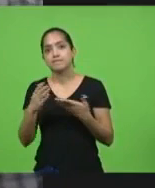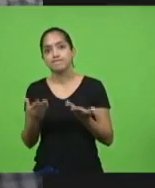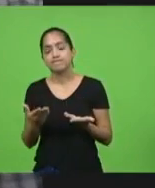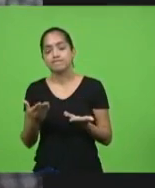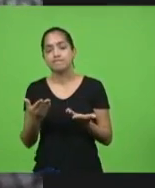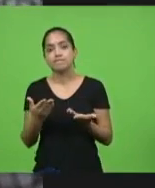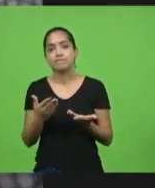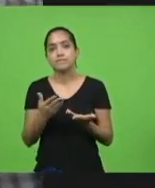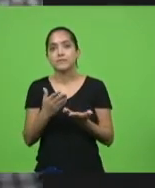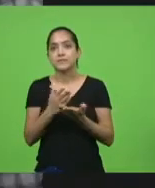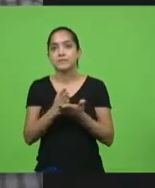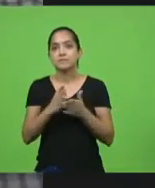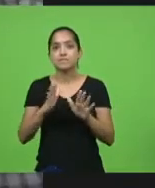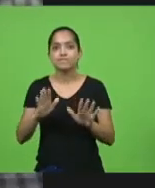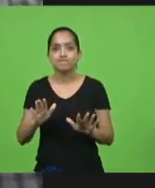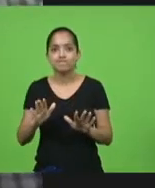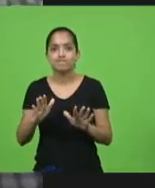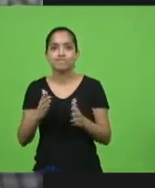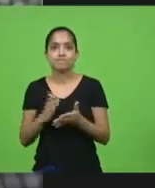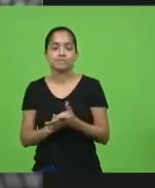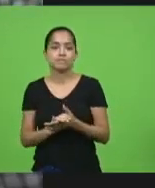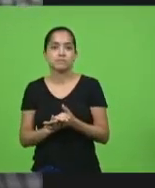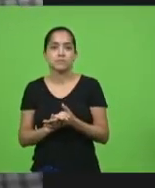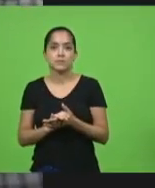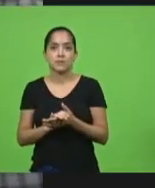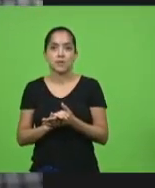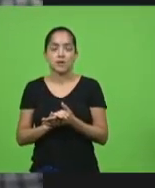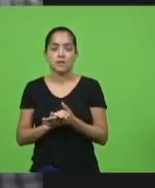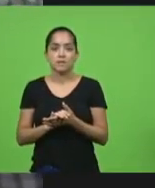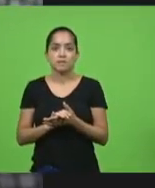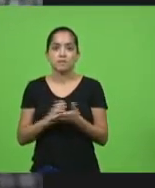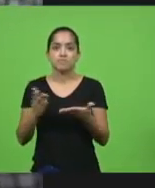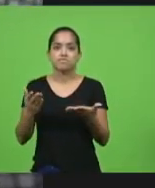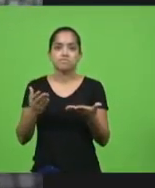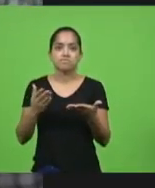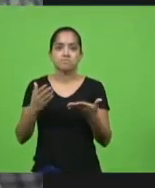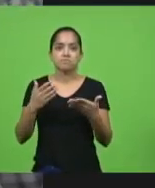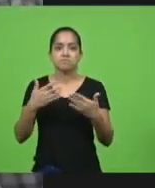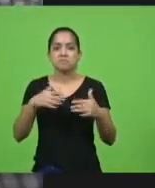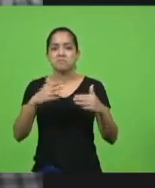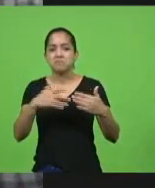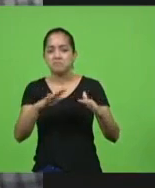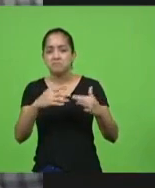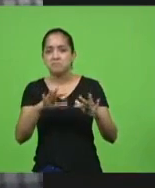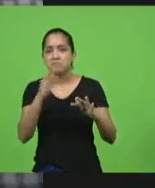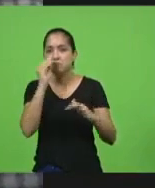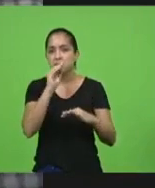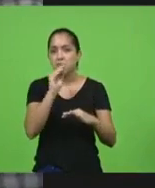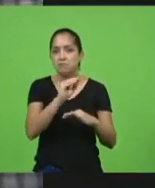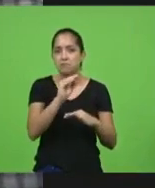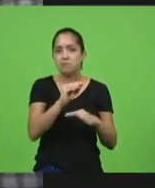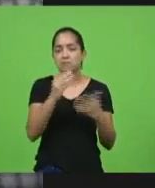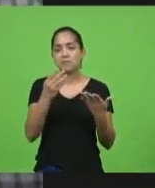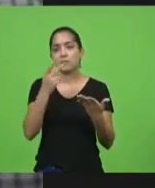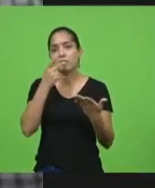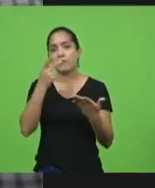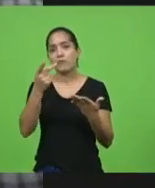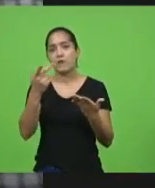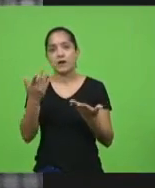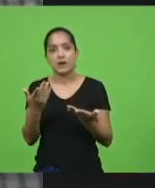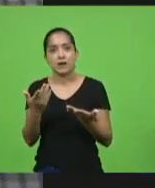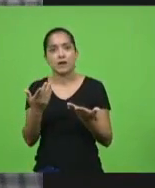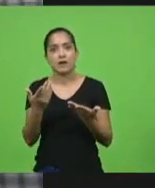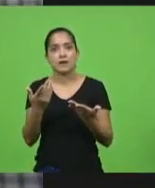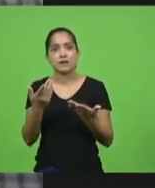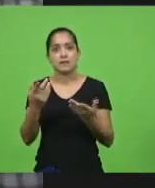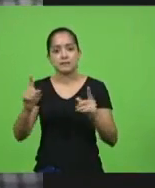chega de fazer pouco causa, chega de fazer brincadeira, chega de dizer que nós temos que